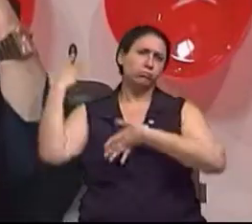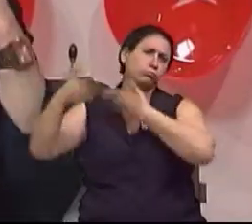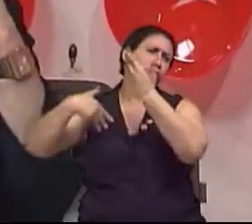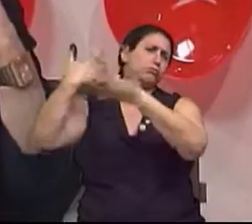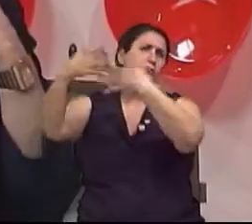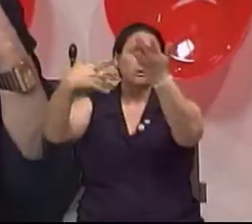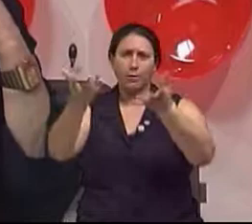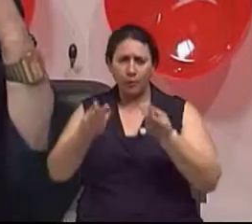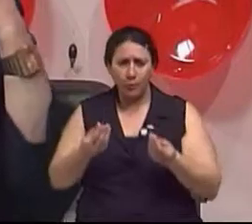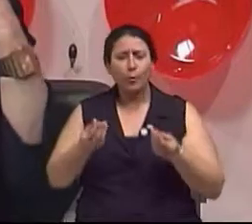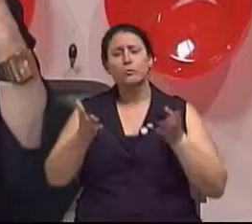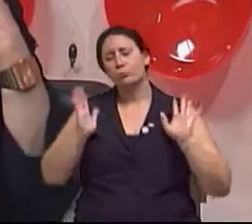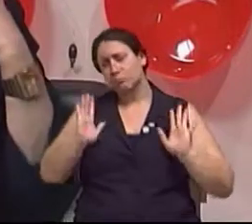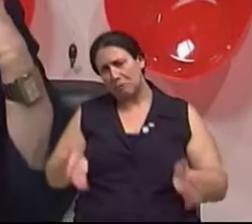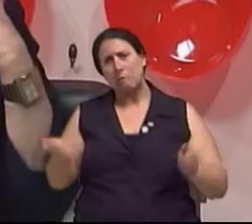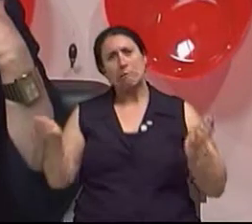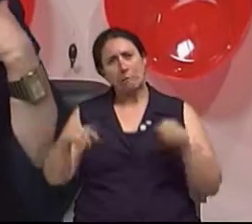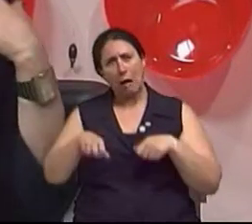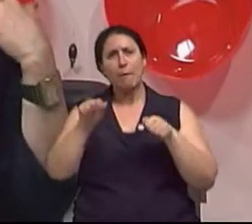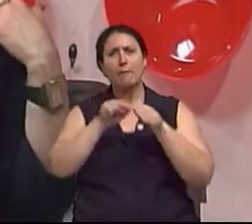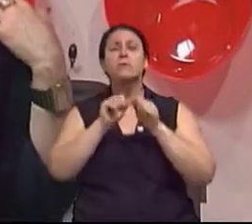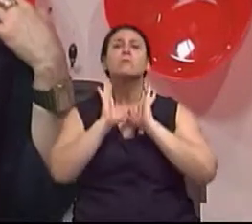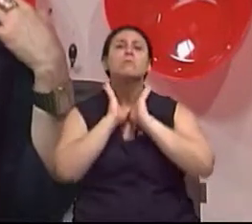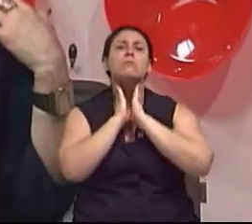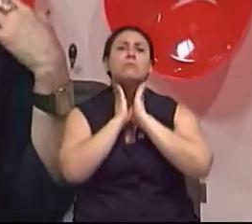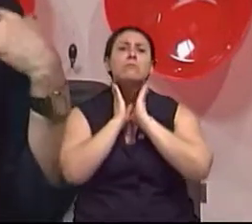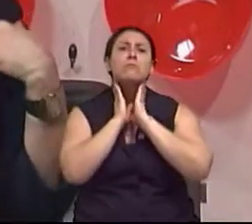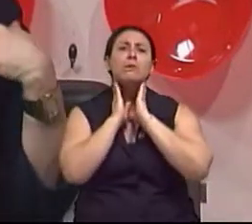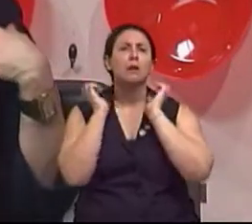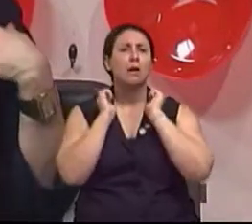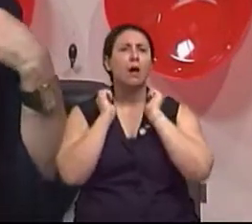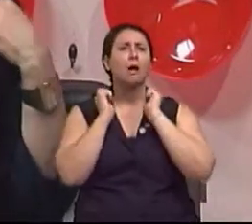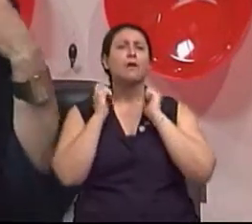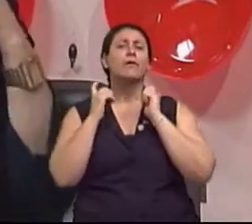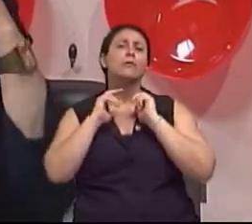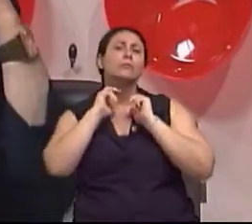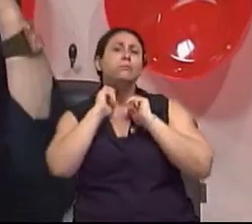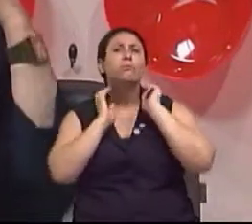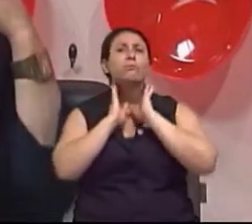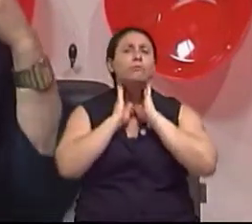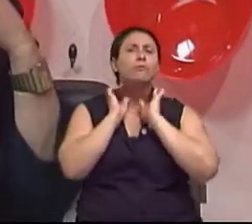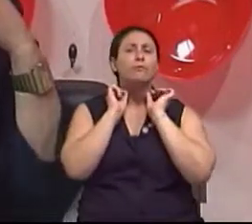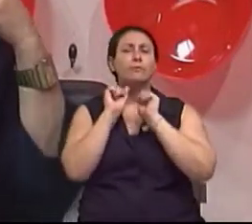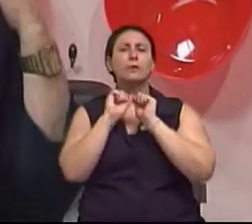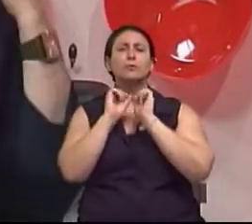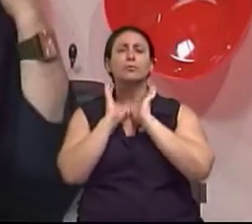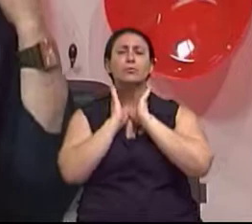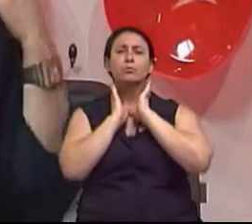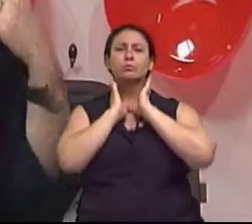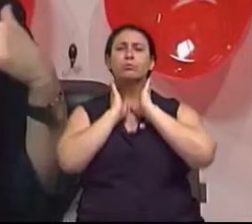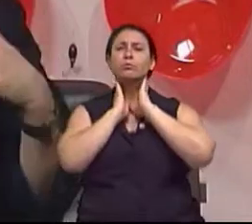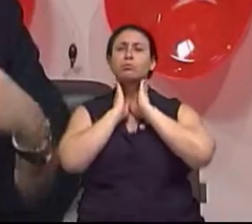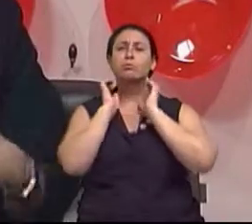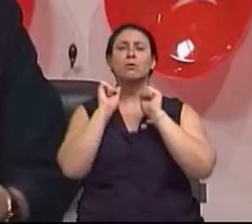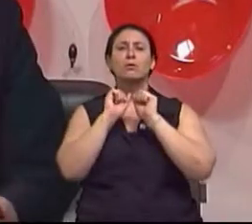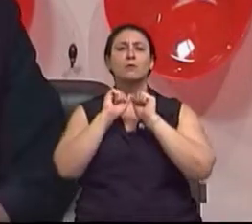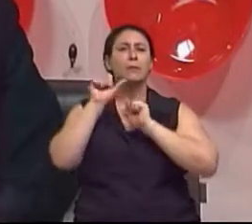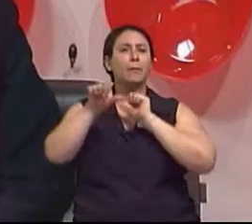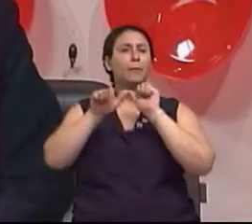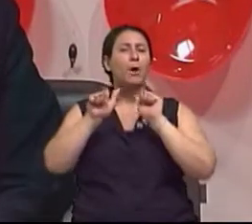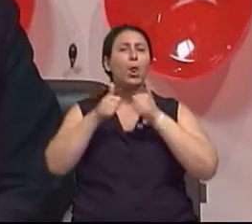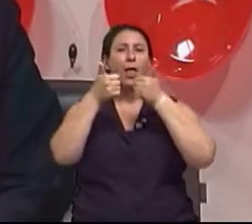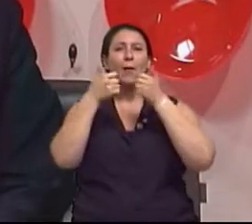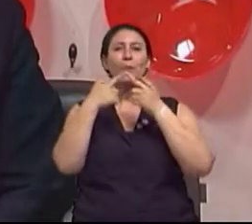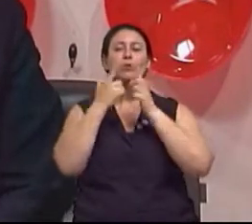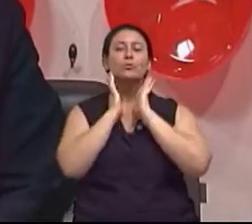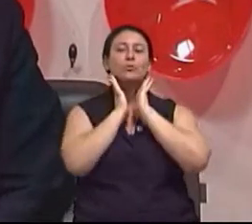já dá para fazer, então, a região do pescoço cervical, o colo, né? Para poder melhorar o contorno da